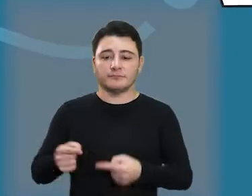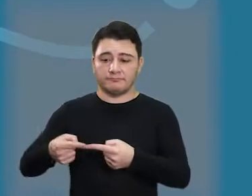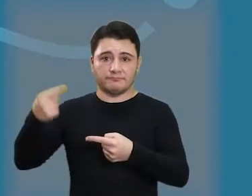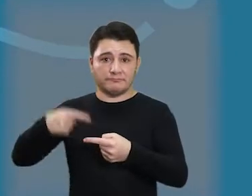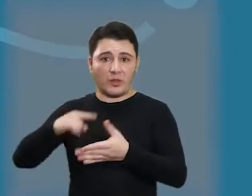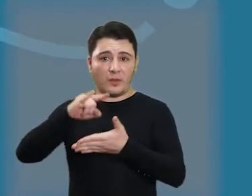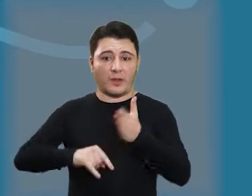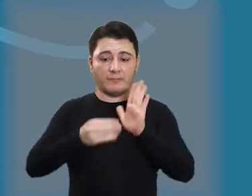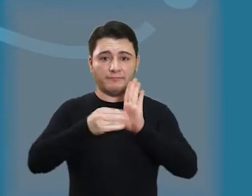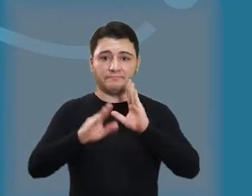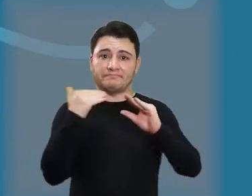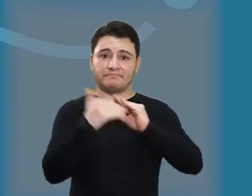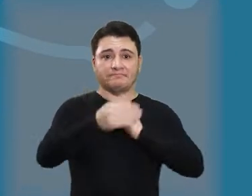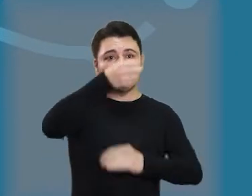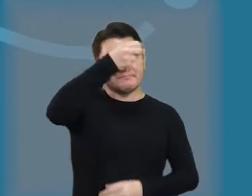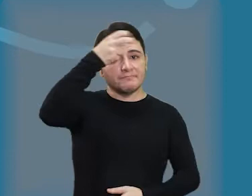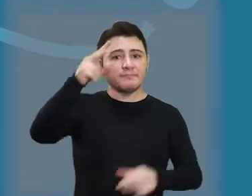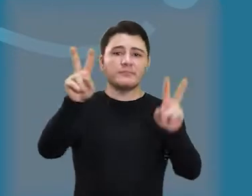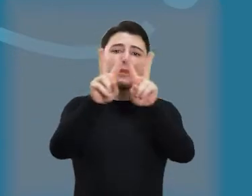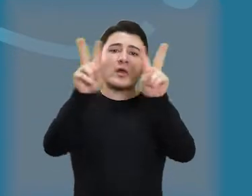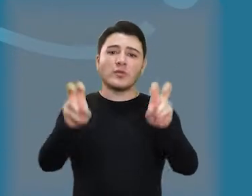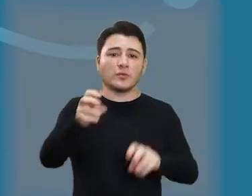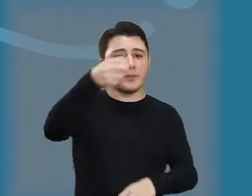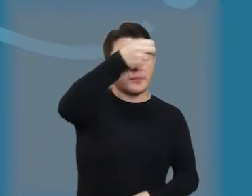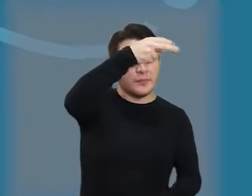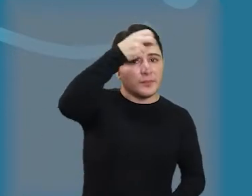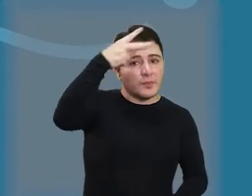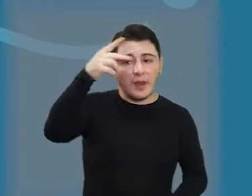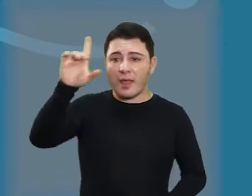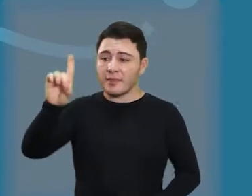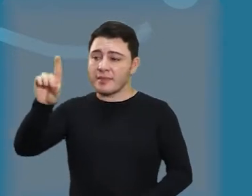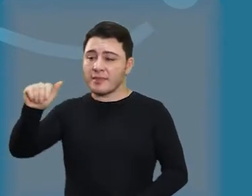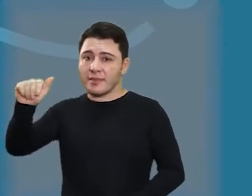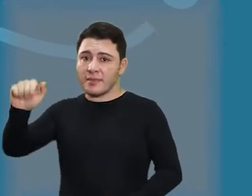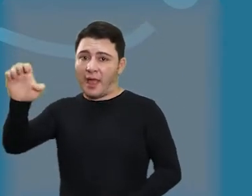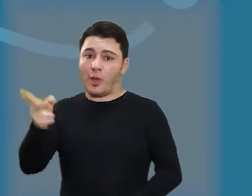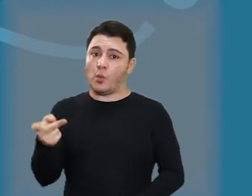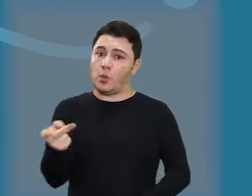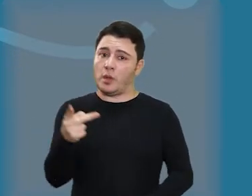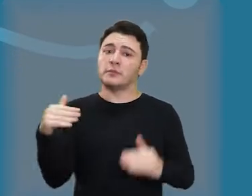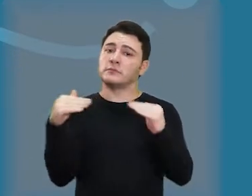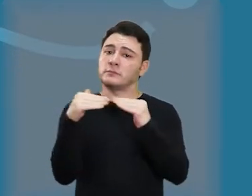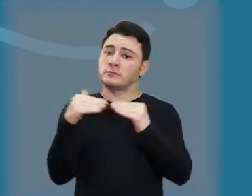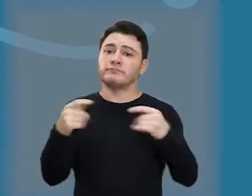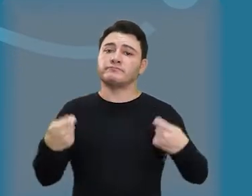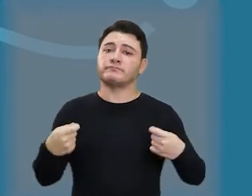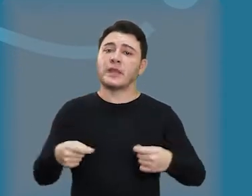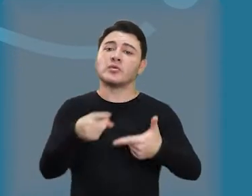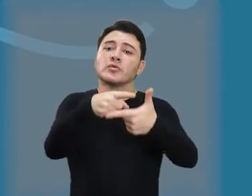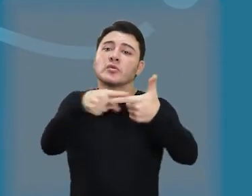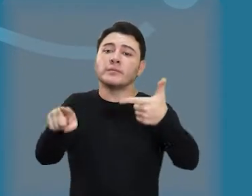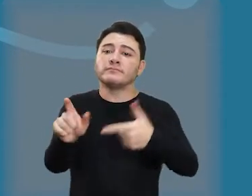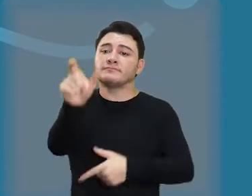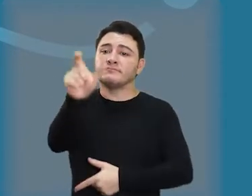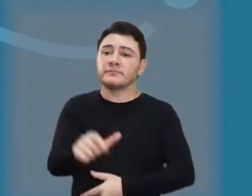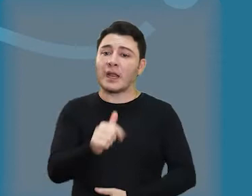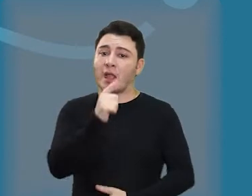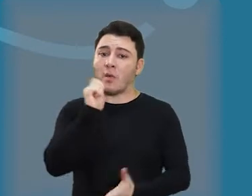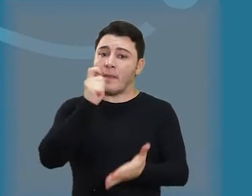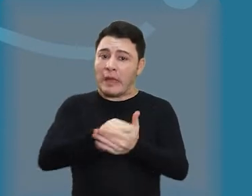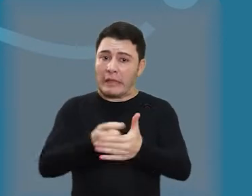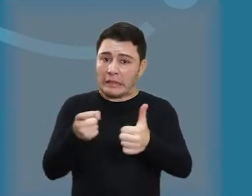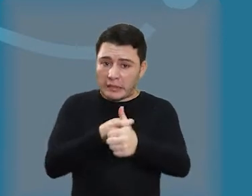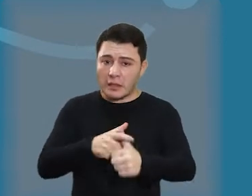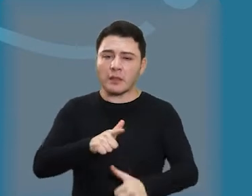Na semana passada, eu protocolei uma indicação para a prefeitura para que ela entre em entendimento com o DAE e lance um programa de